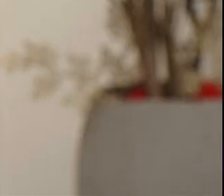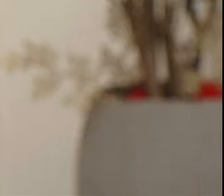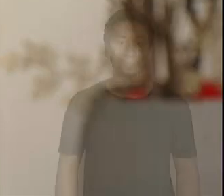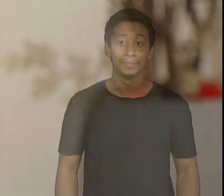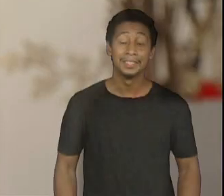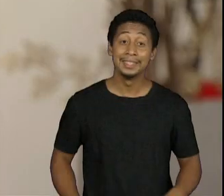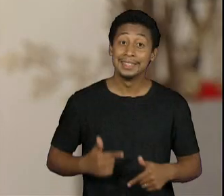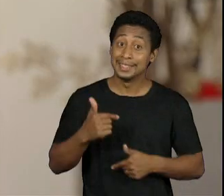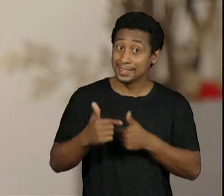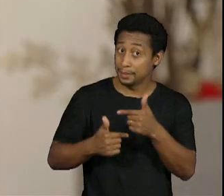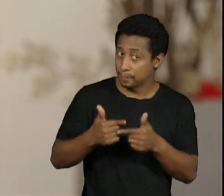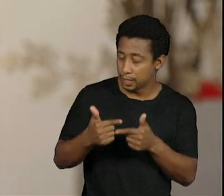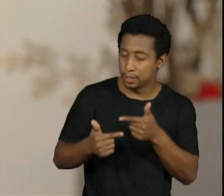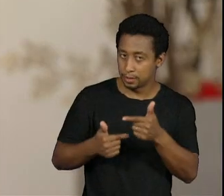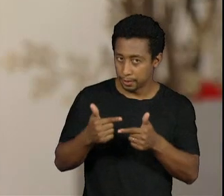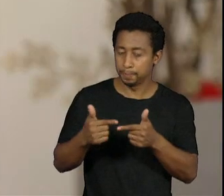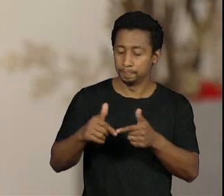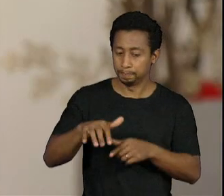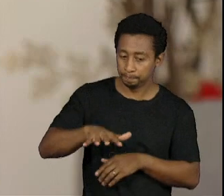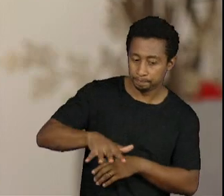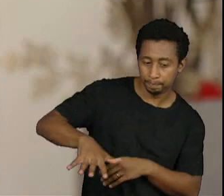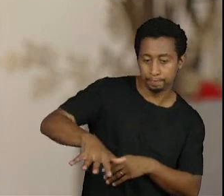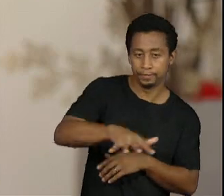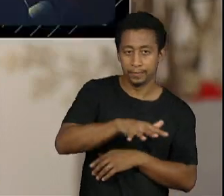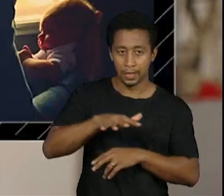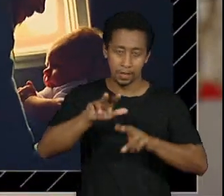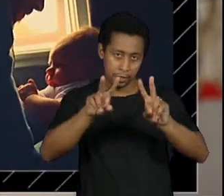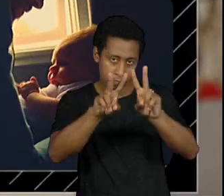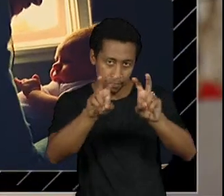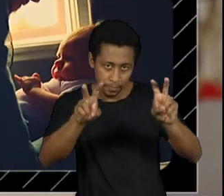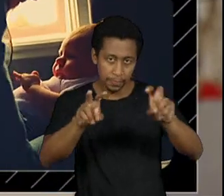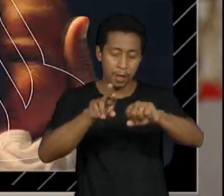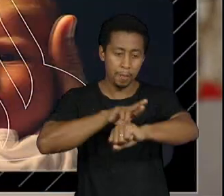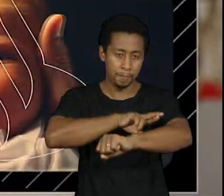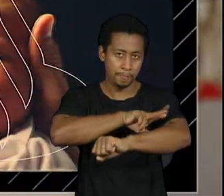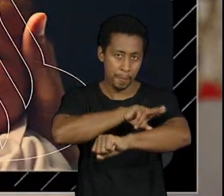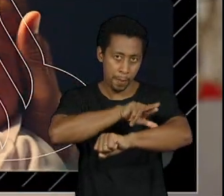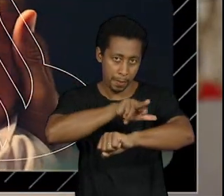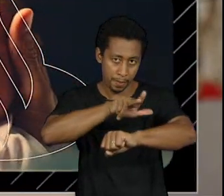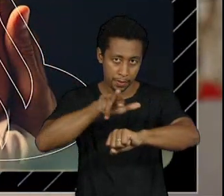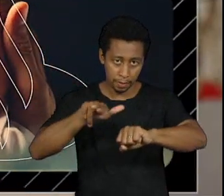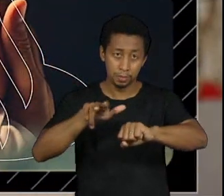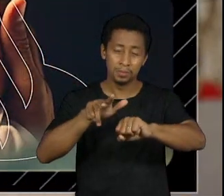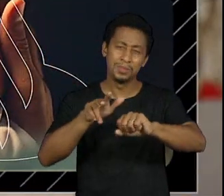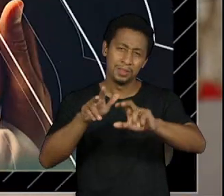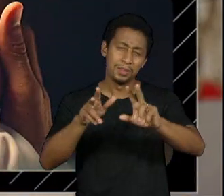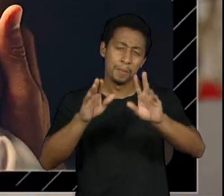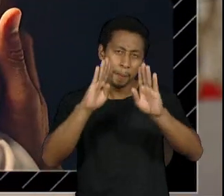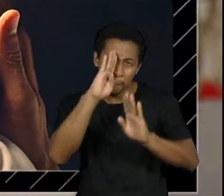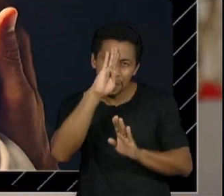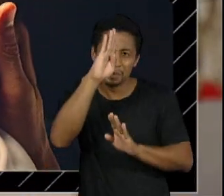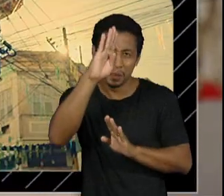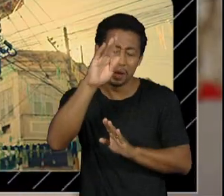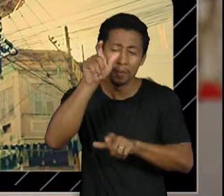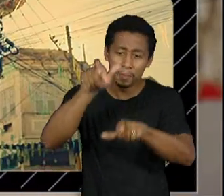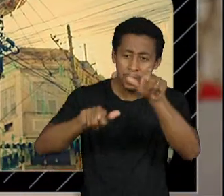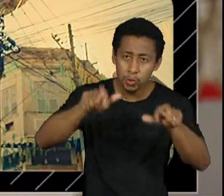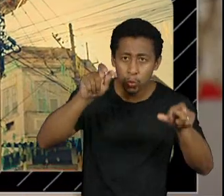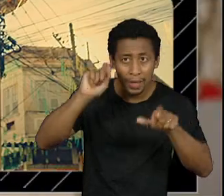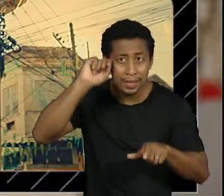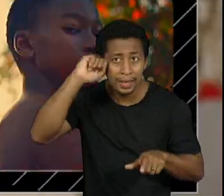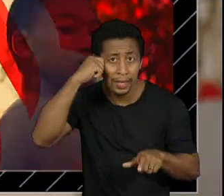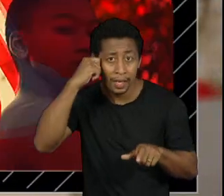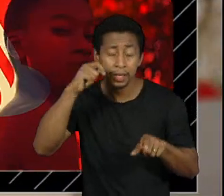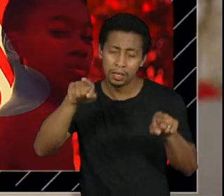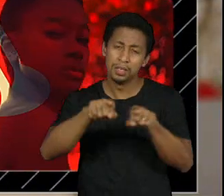Trabalhar o tema de diversidade na organização em especial do tema racial mas não só racial com todos os temas que abrangem o tema de